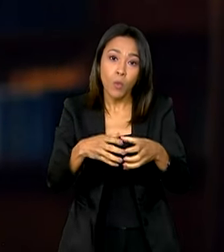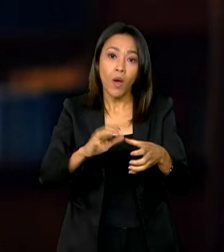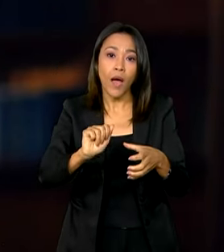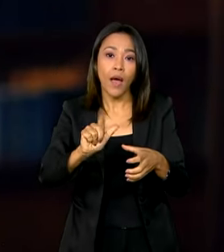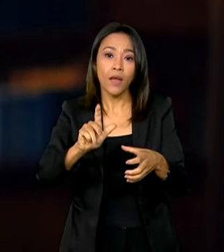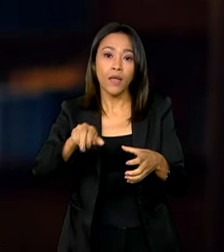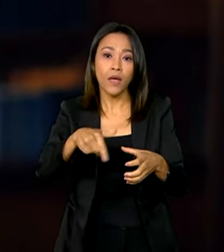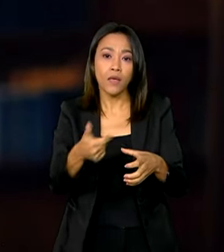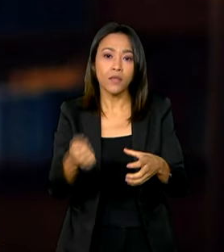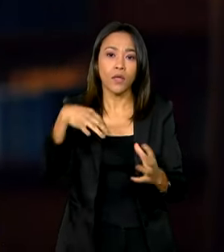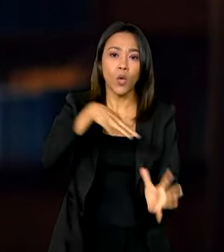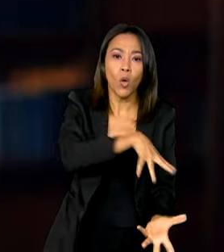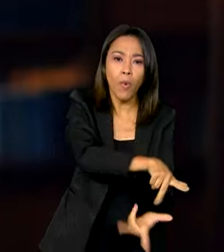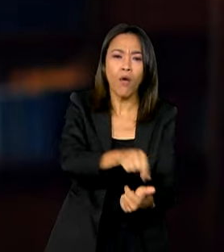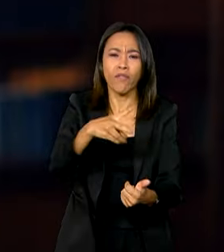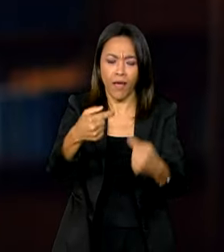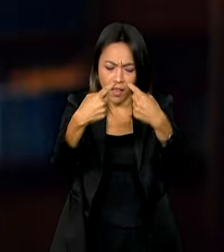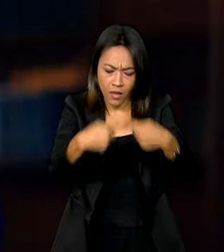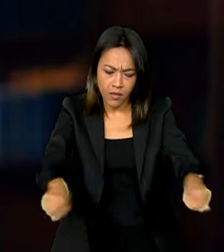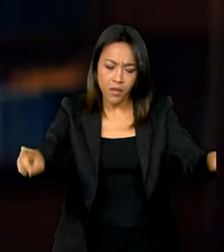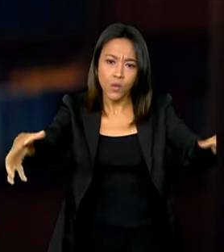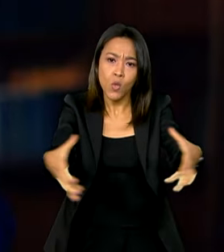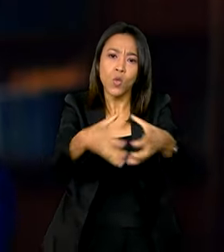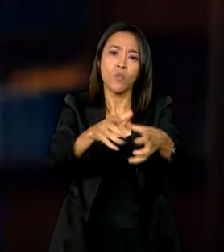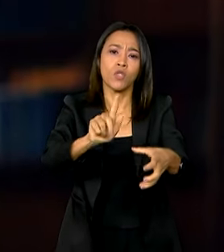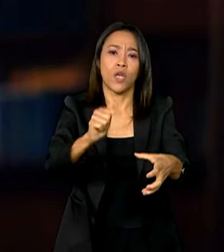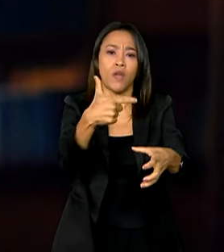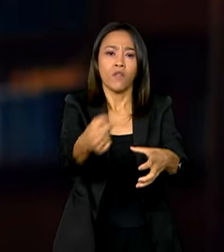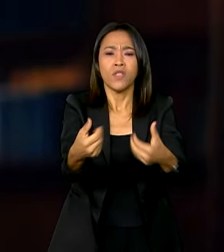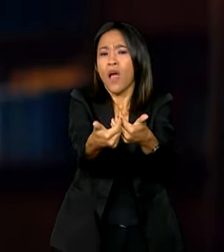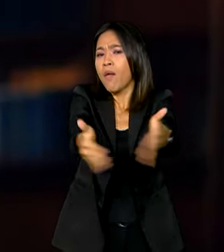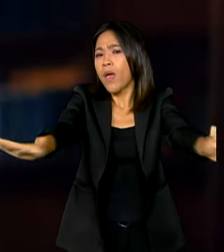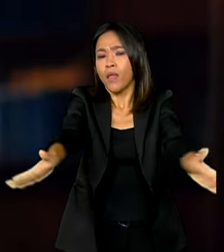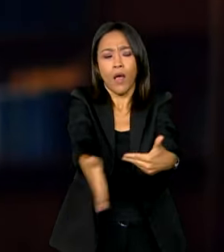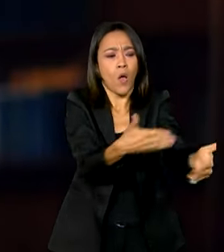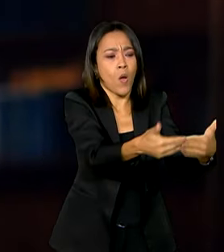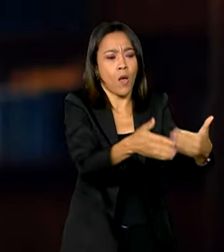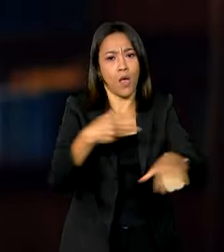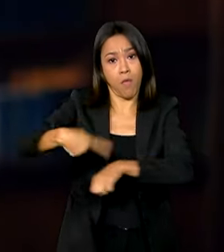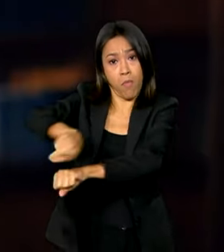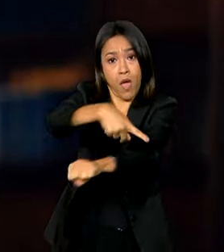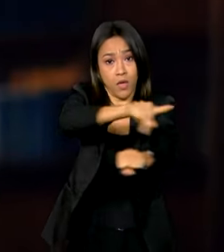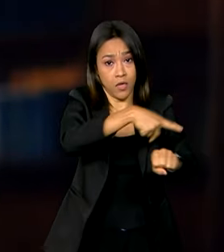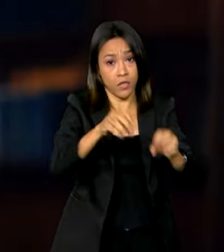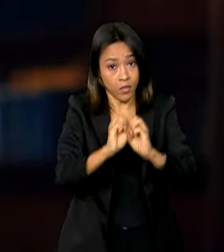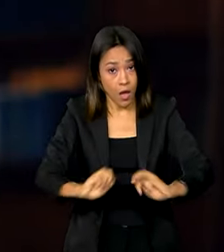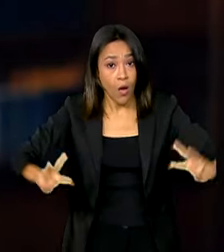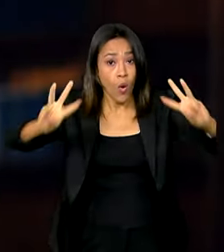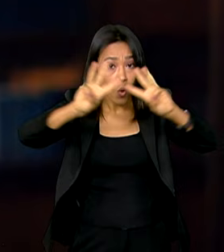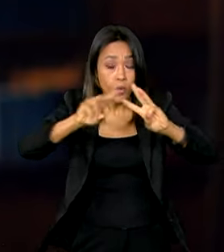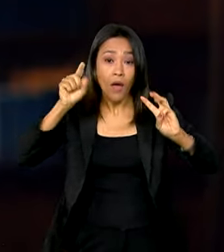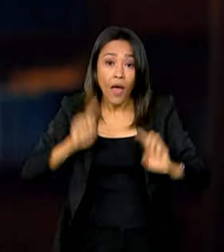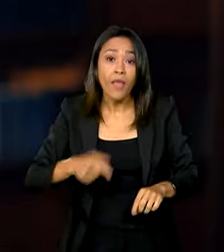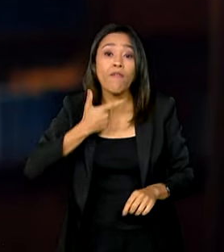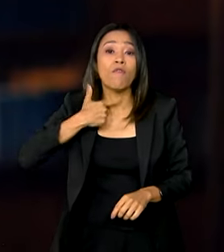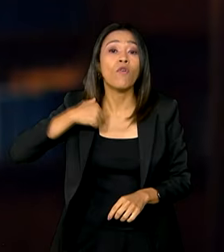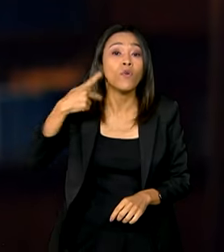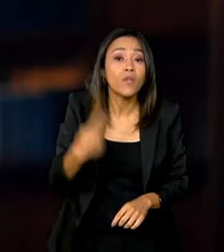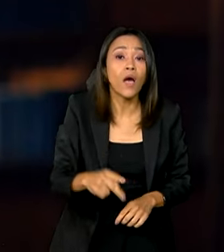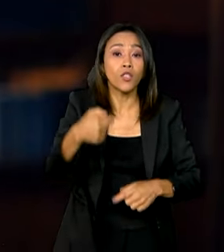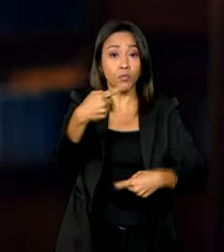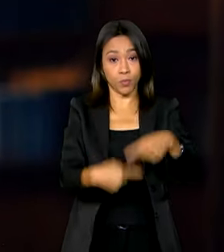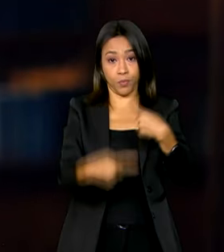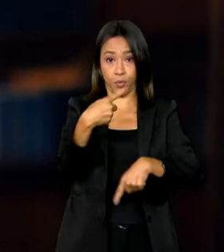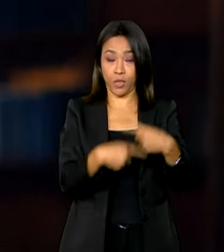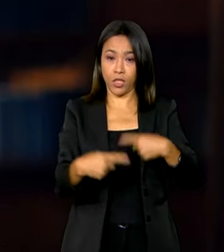lançaremos no G20, estará aberta a todos os países da ONU. Ela nasce da vontade política e do